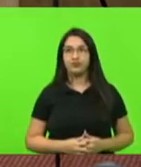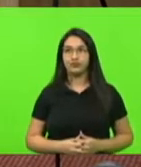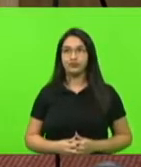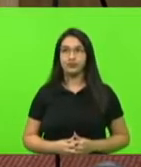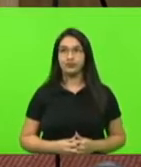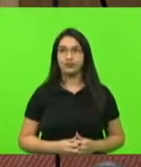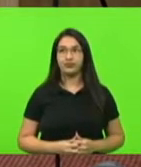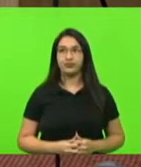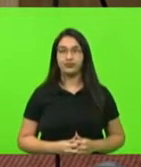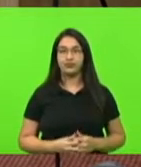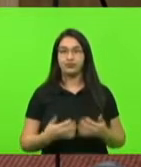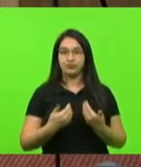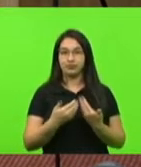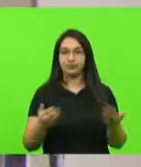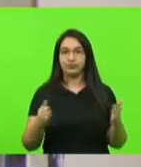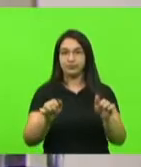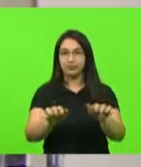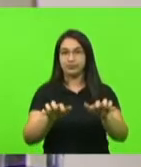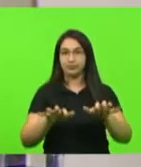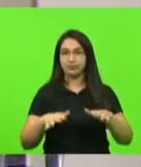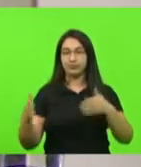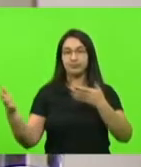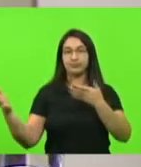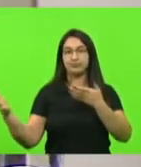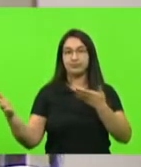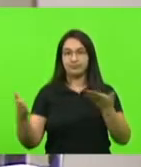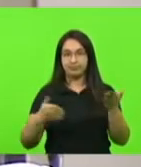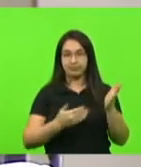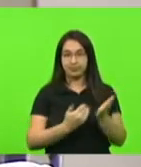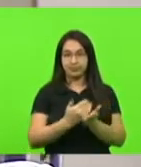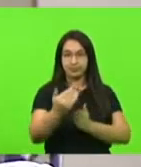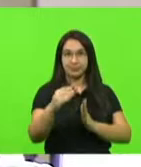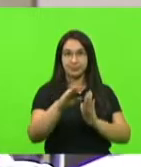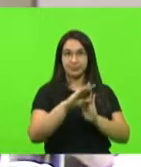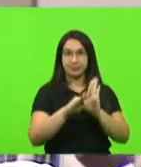A reaberta a sessão, passamos a ordem do dia.